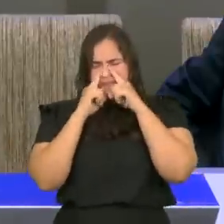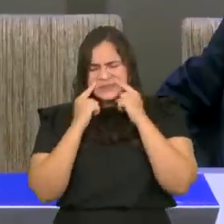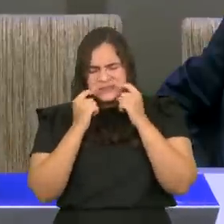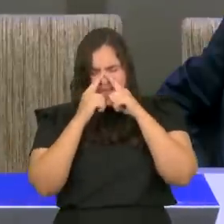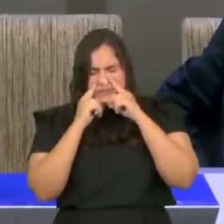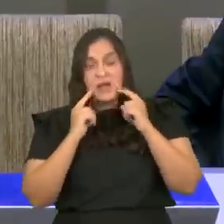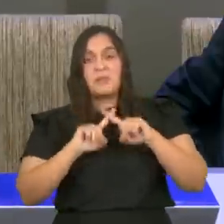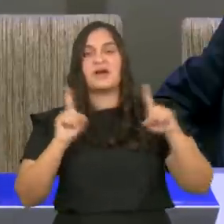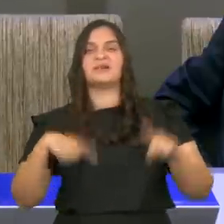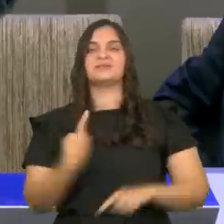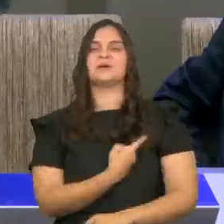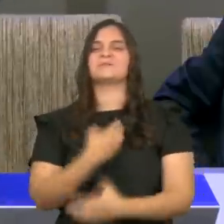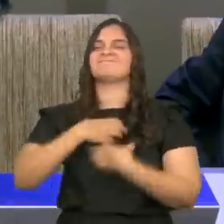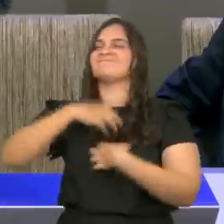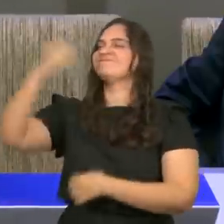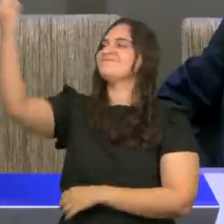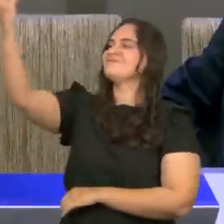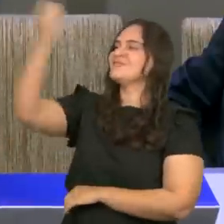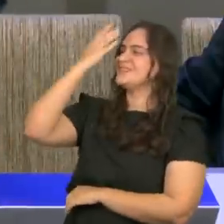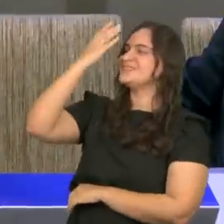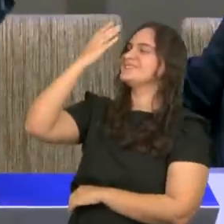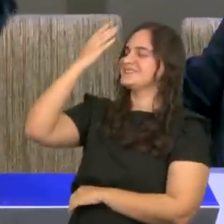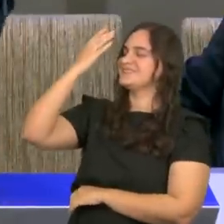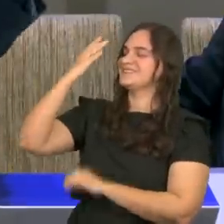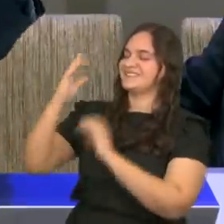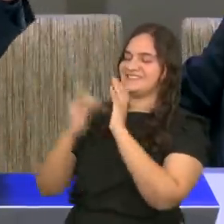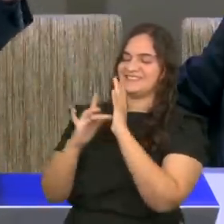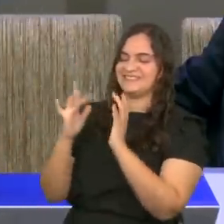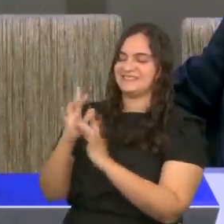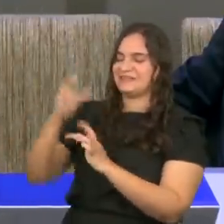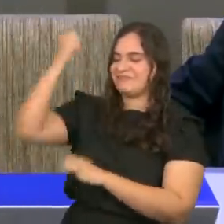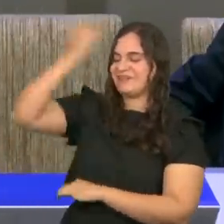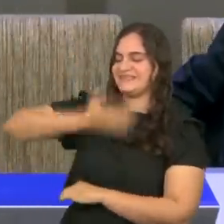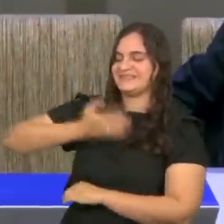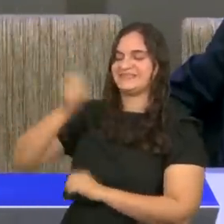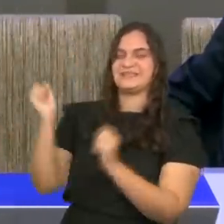o lírio, fica vivo,